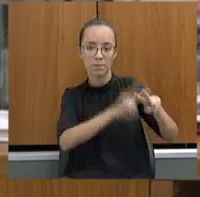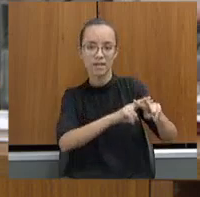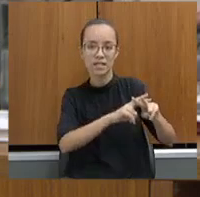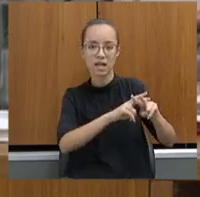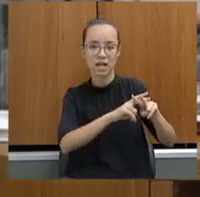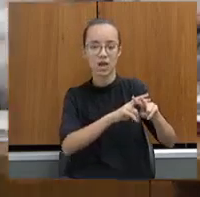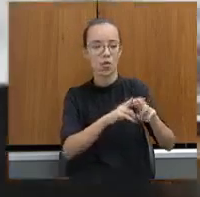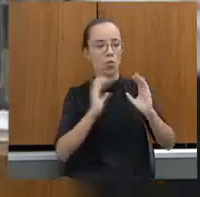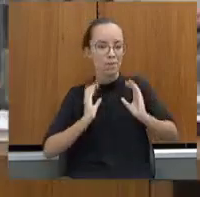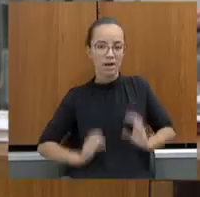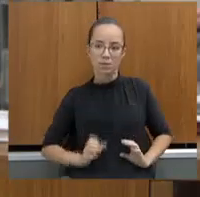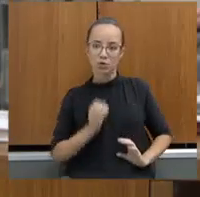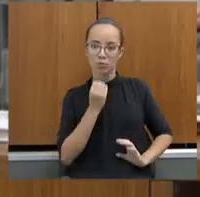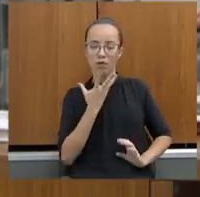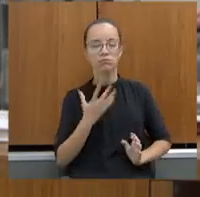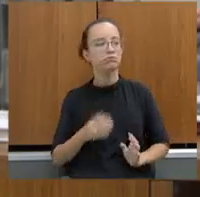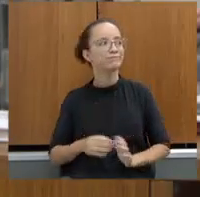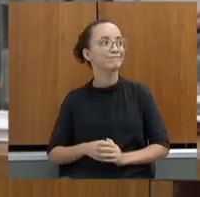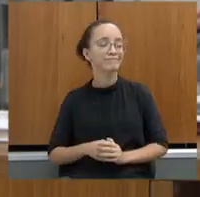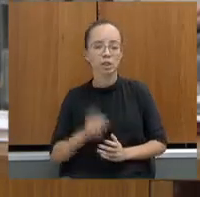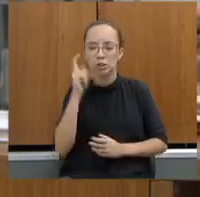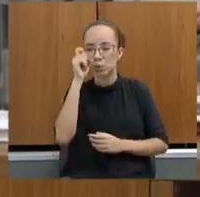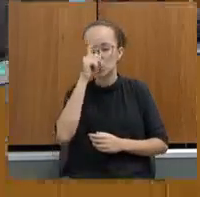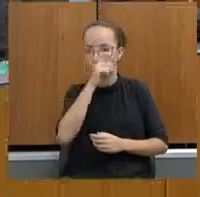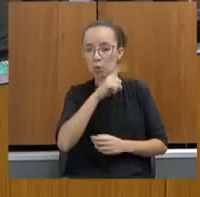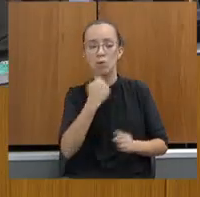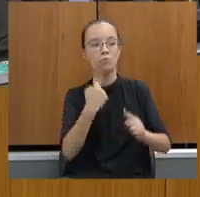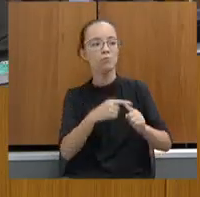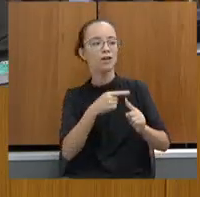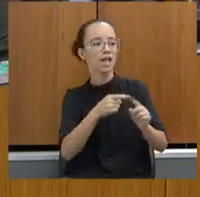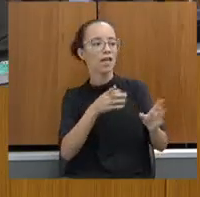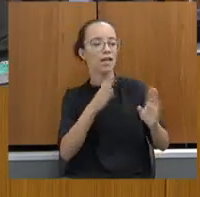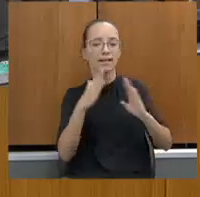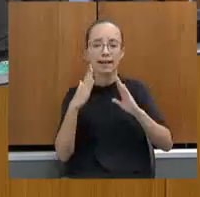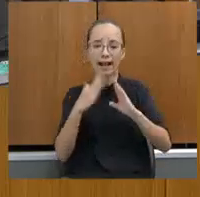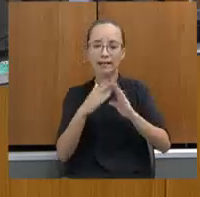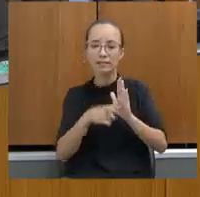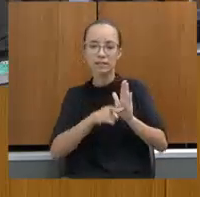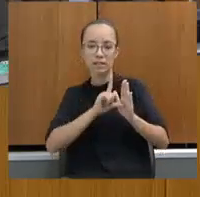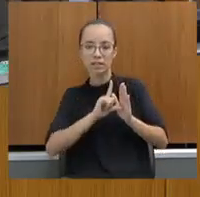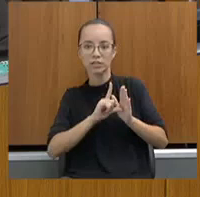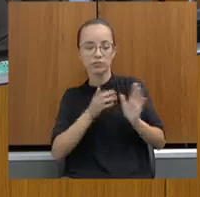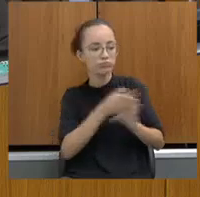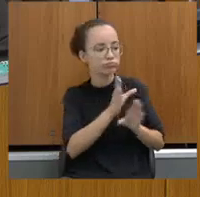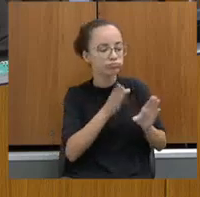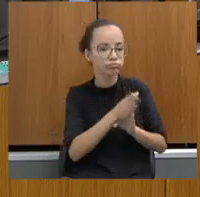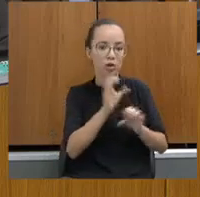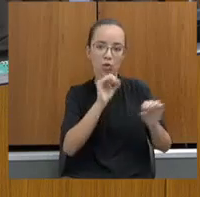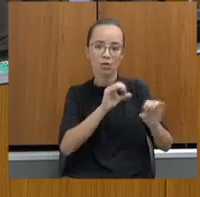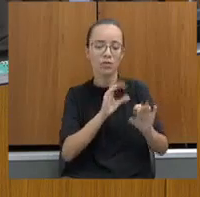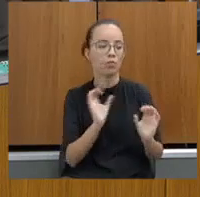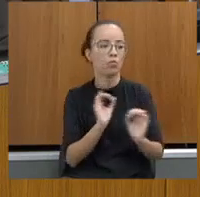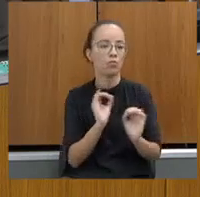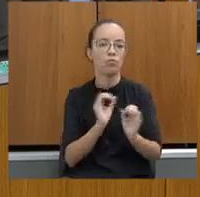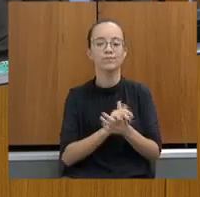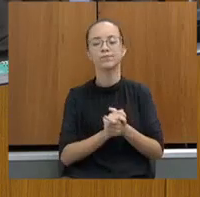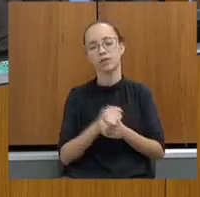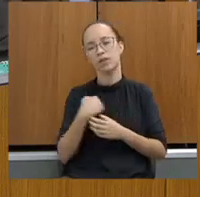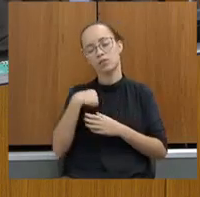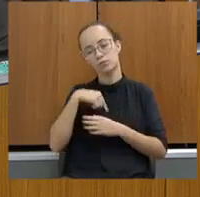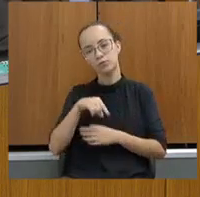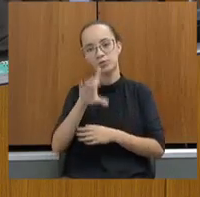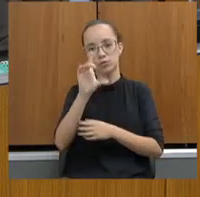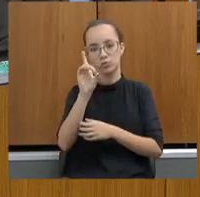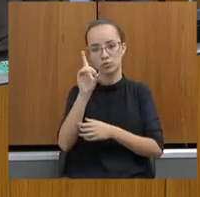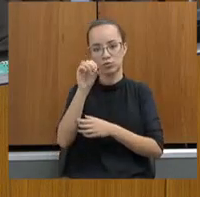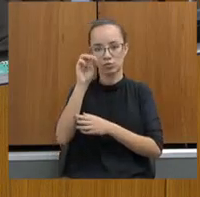Eles sonham por disciplina, porque eles não foram disciplinados em casa ou moraram na rua. Eu vou no Dom Bosco, fui no